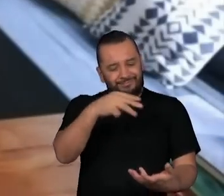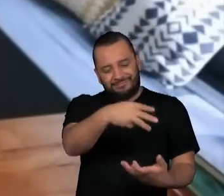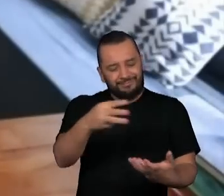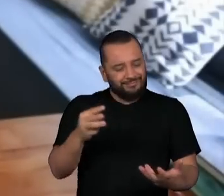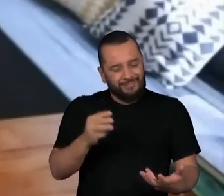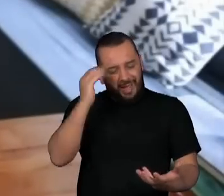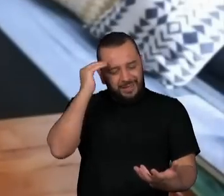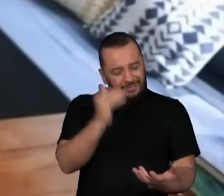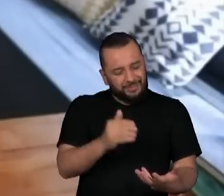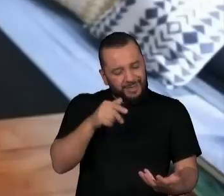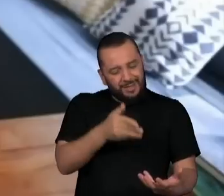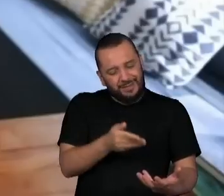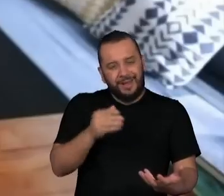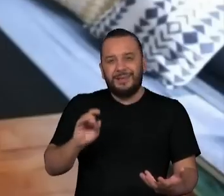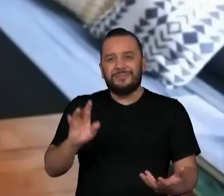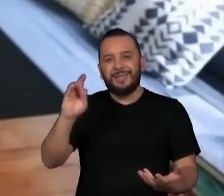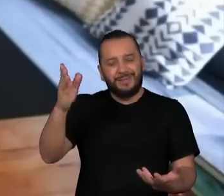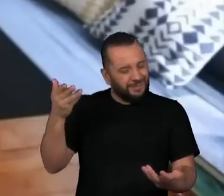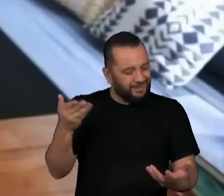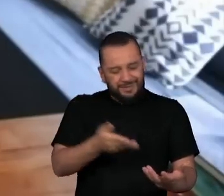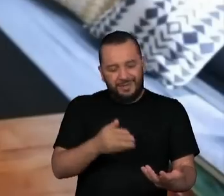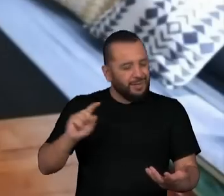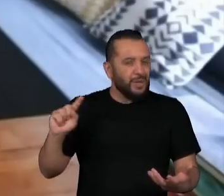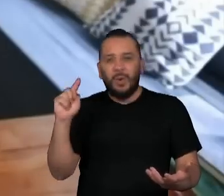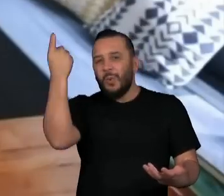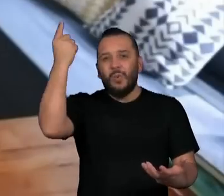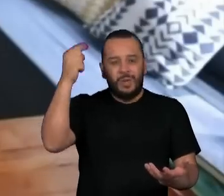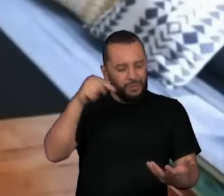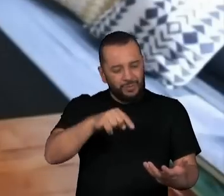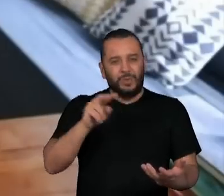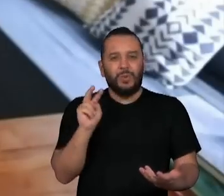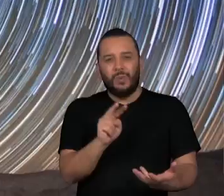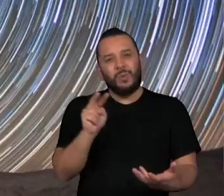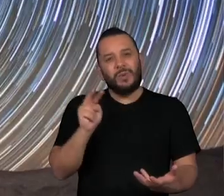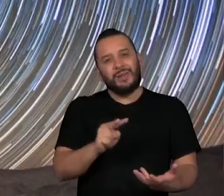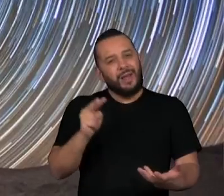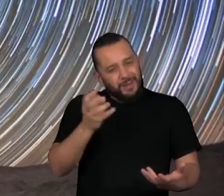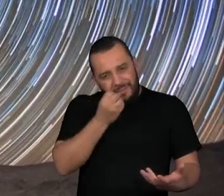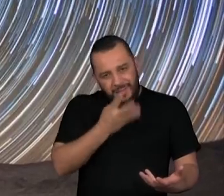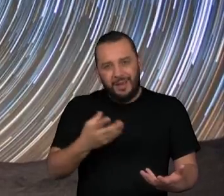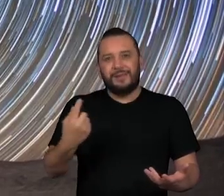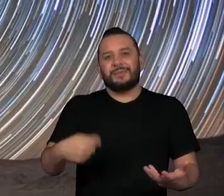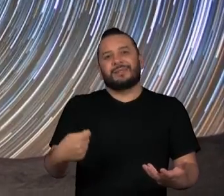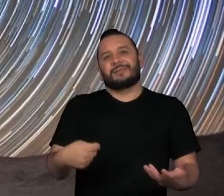nosso planeta aqui, ele é extremamente especial, único e que a gente deve cuidar muito, muito bem dele.